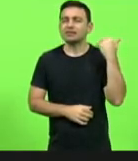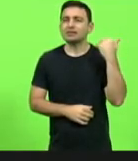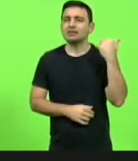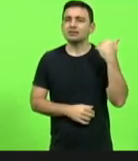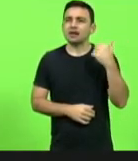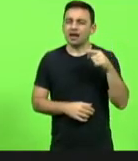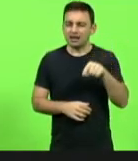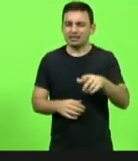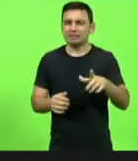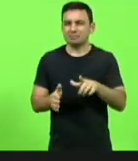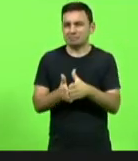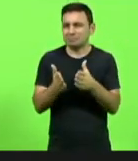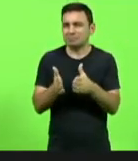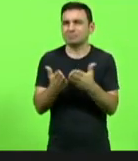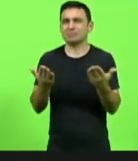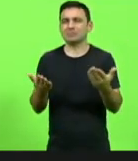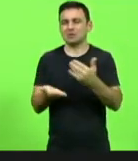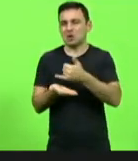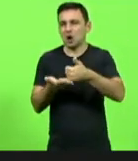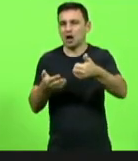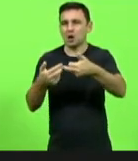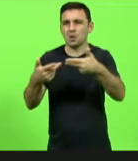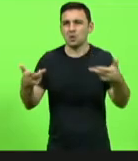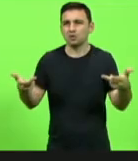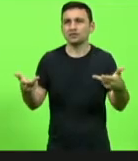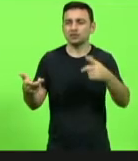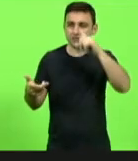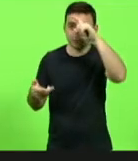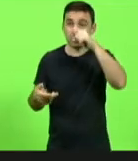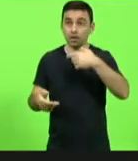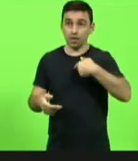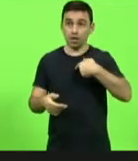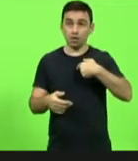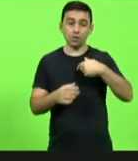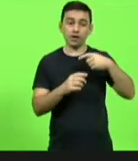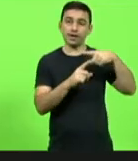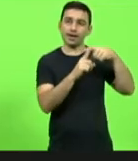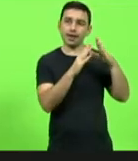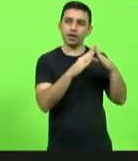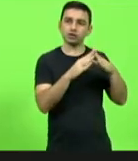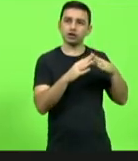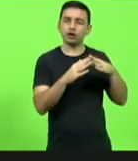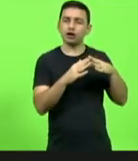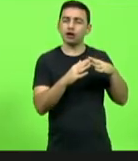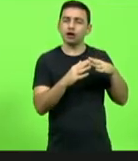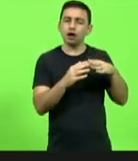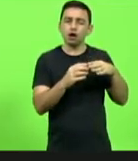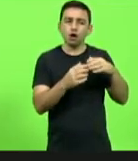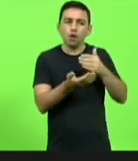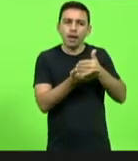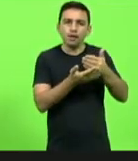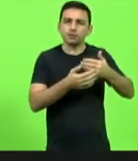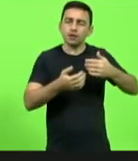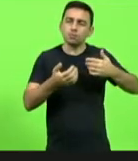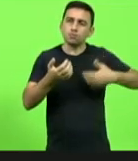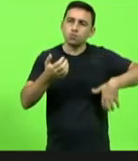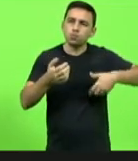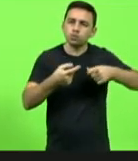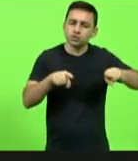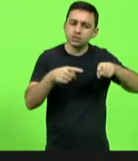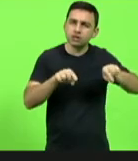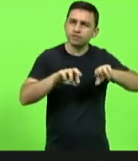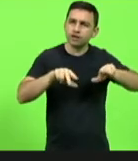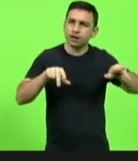tráfico dominava e eu lembro que eu comecei através da igreja a me relacionar com a música e através da música da arte o